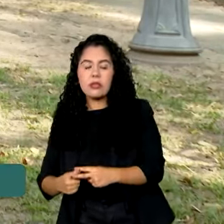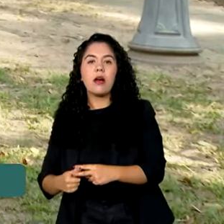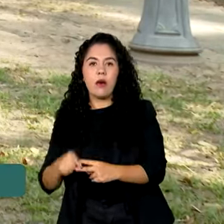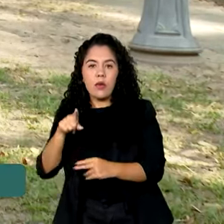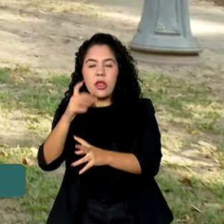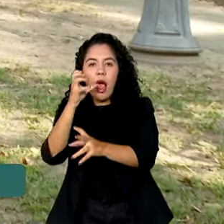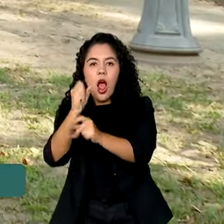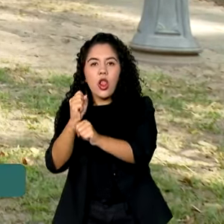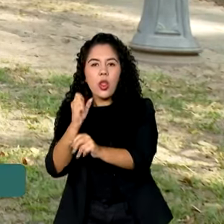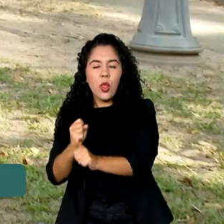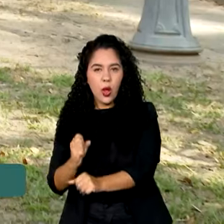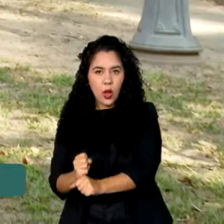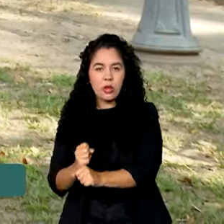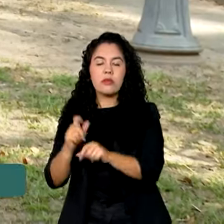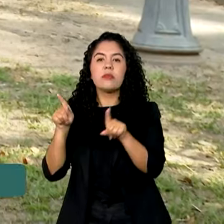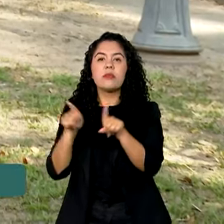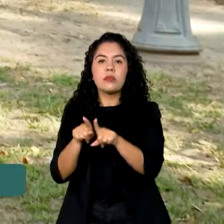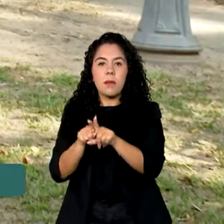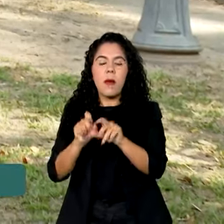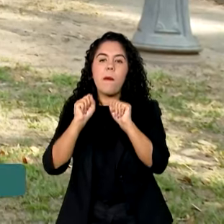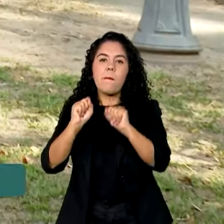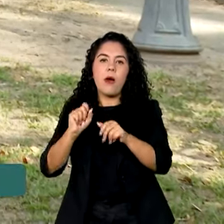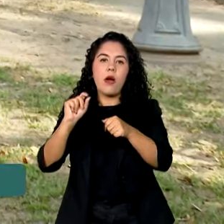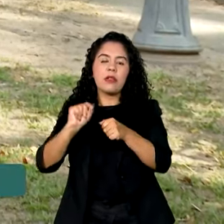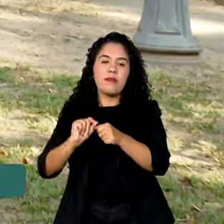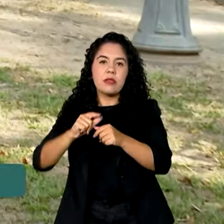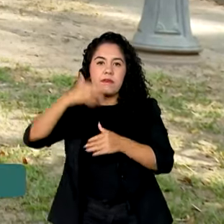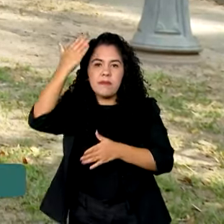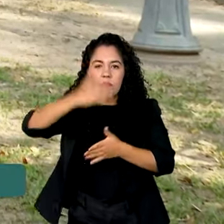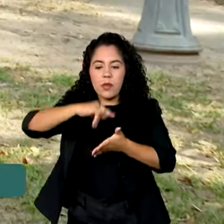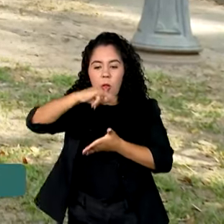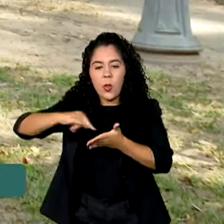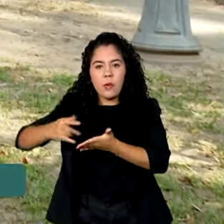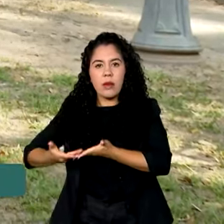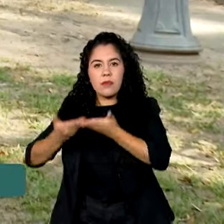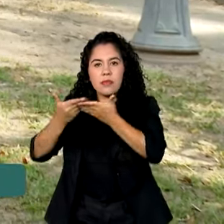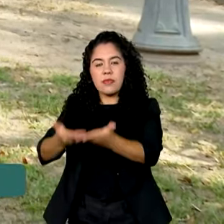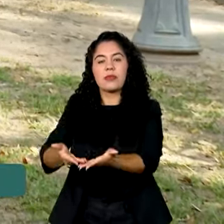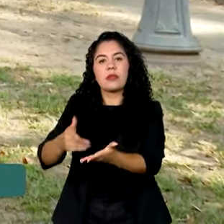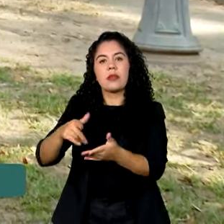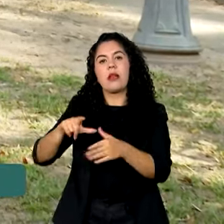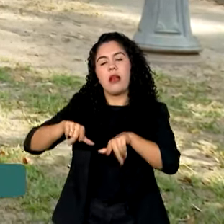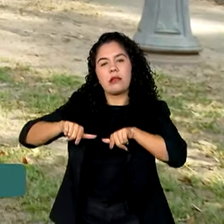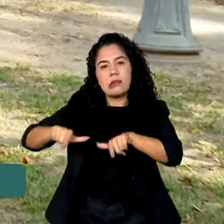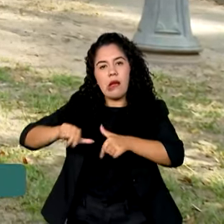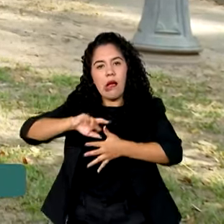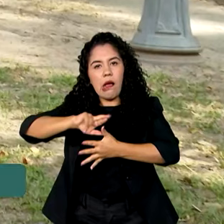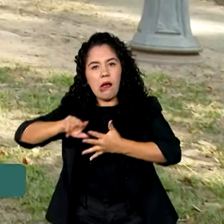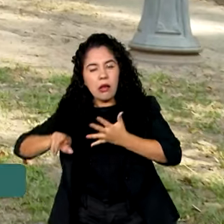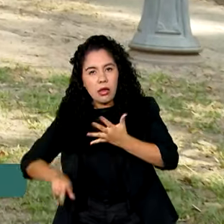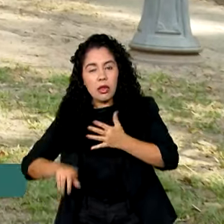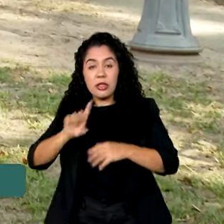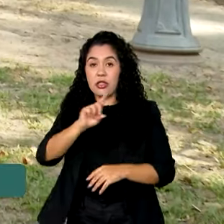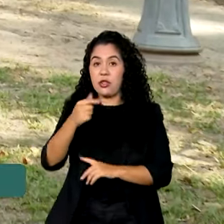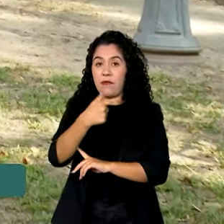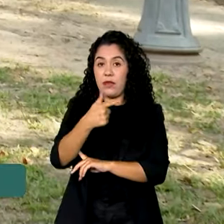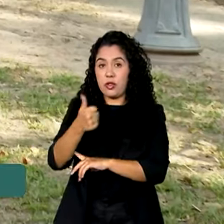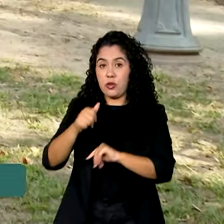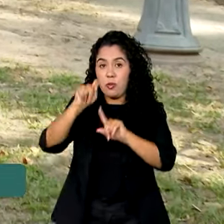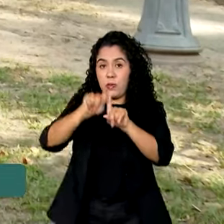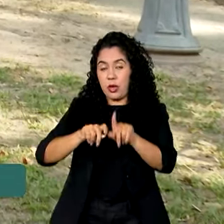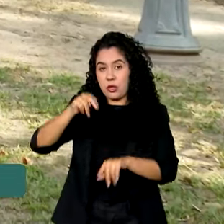candidatos podem fazer também a prova de títulos. No dia 21 de novembro sai o resultado final, tão